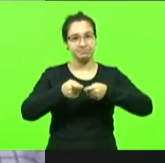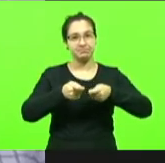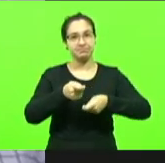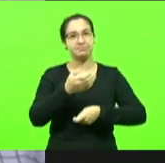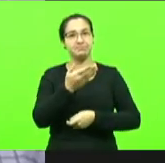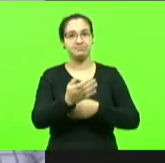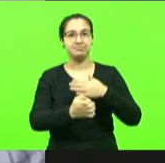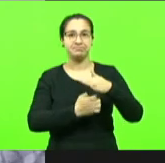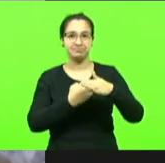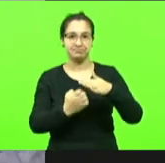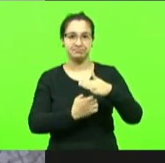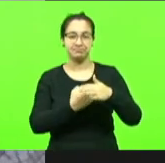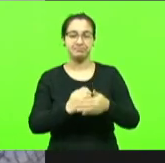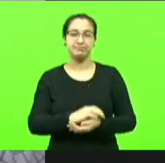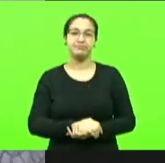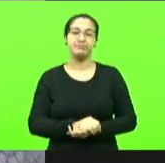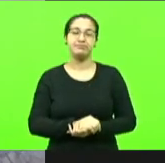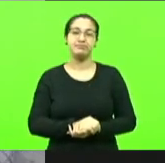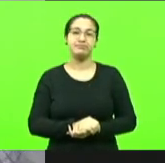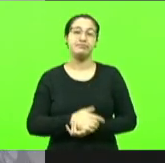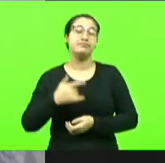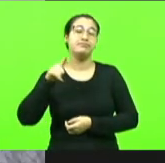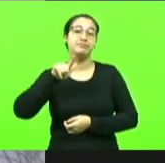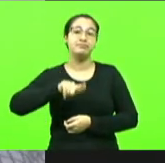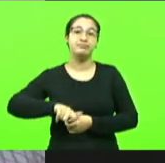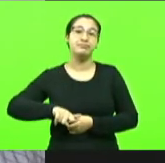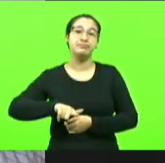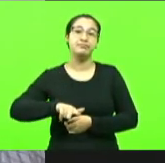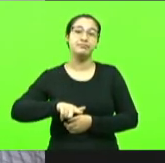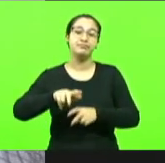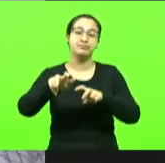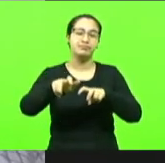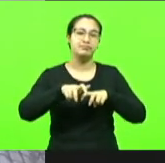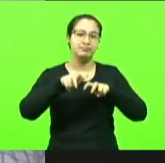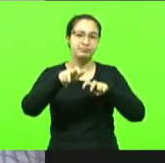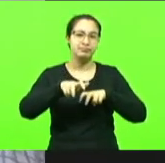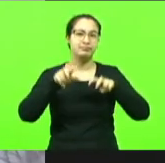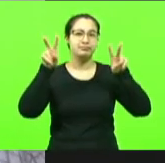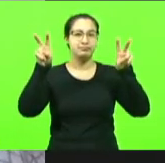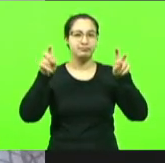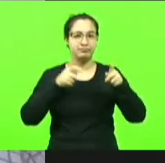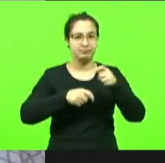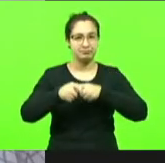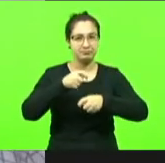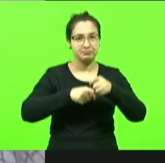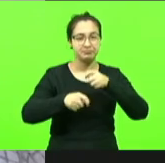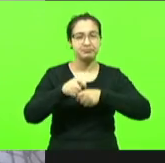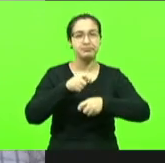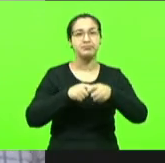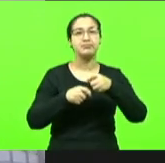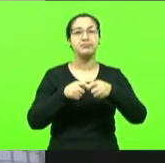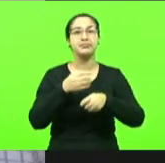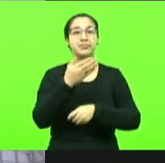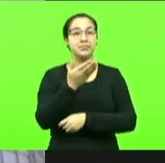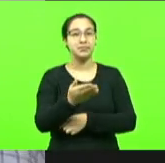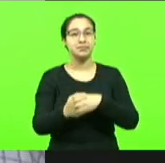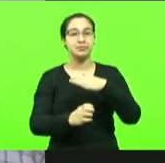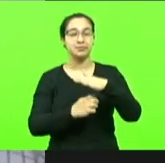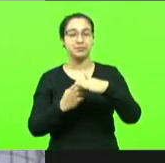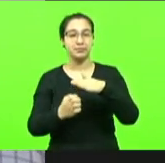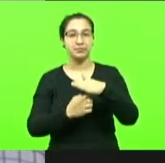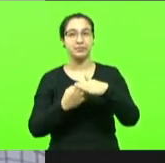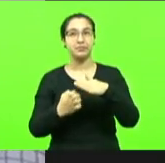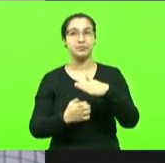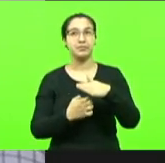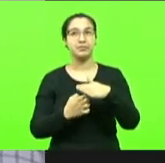e eu vou me ater mais ao agronegócio onde as cooperativas em Santa Catarina são